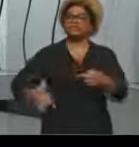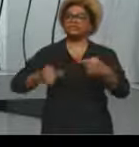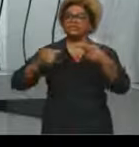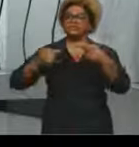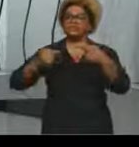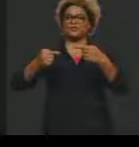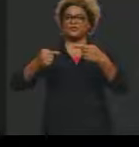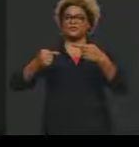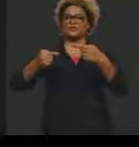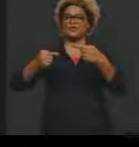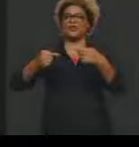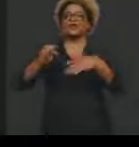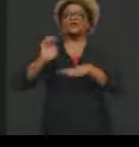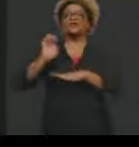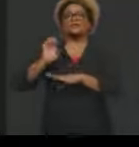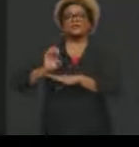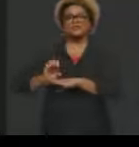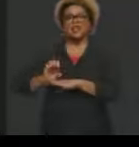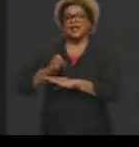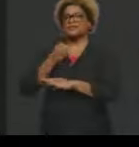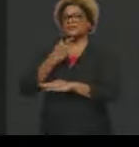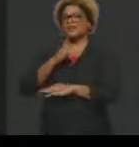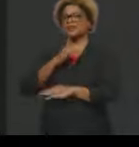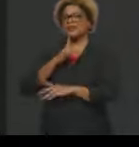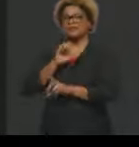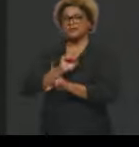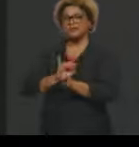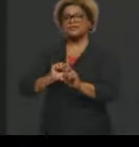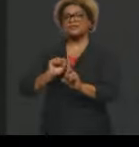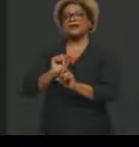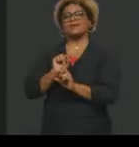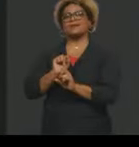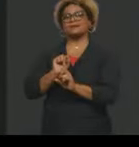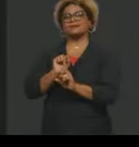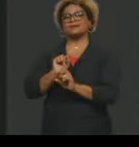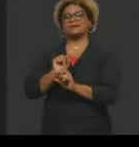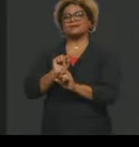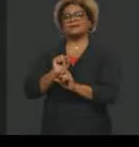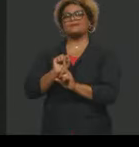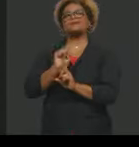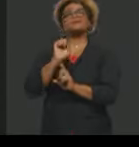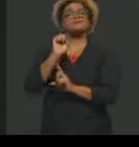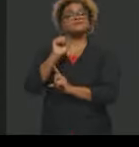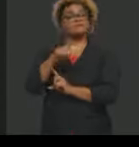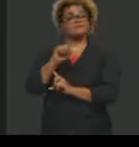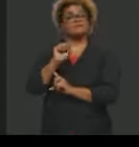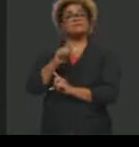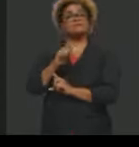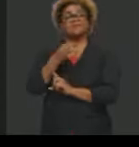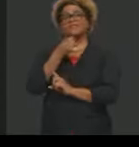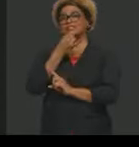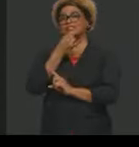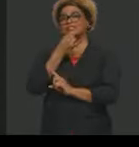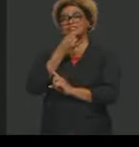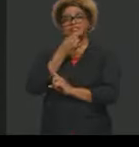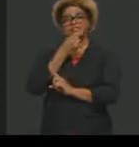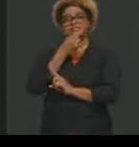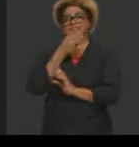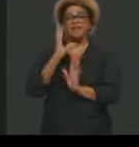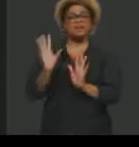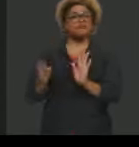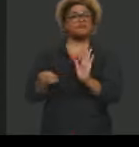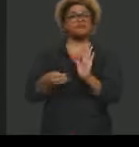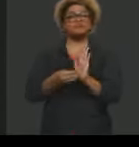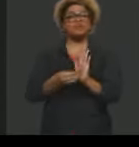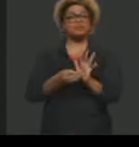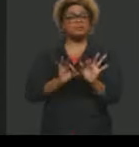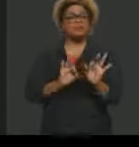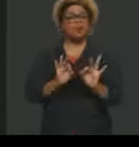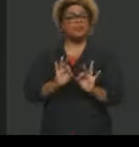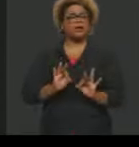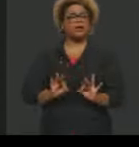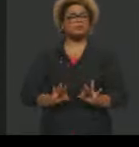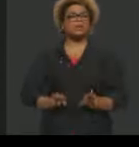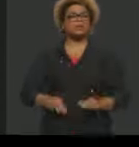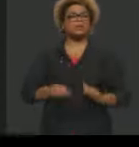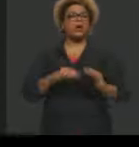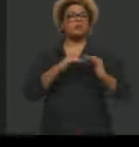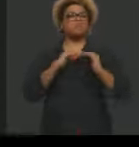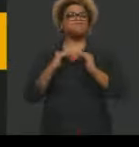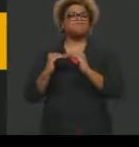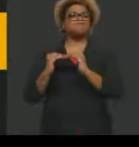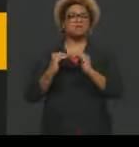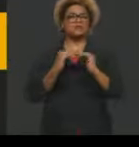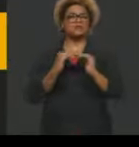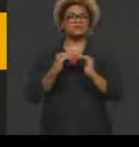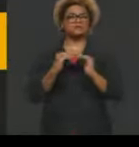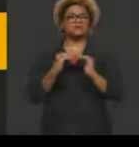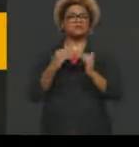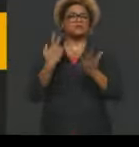estado de bem-estar social, a gente tem muito presente essas questões que acabam incompatibilizando a sua continuidade ou a sua consolidação.